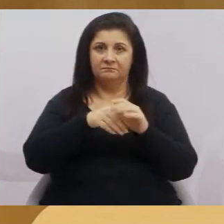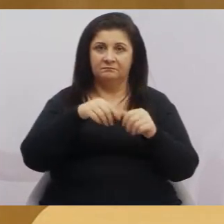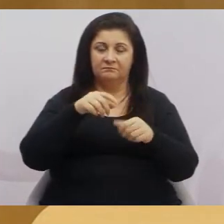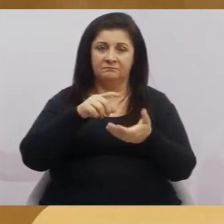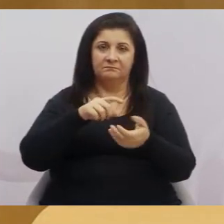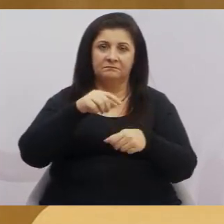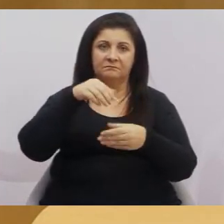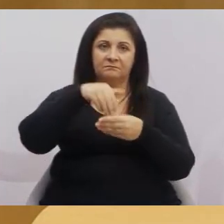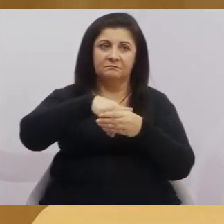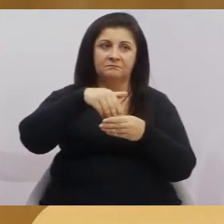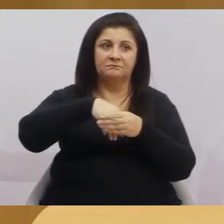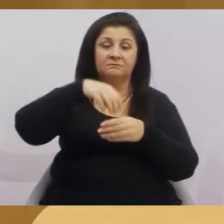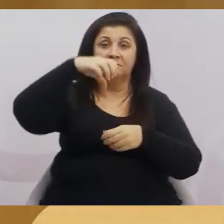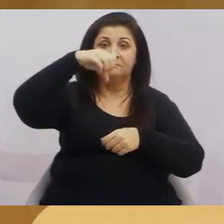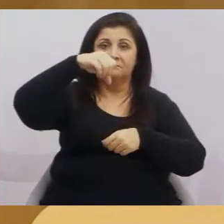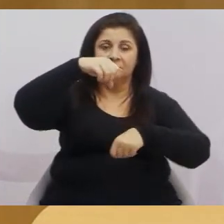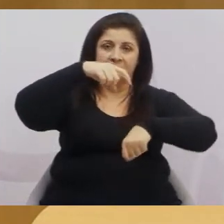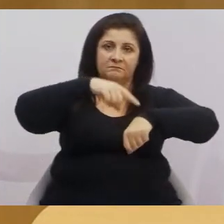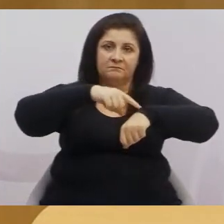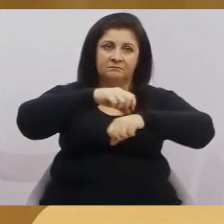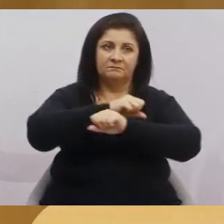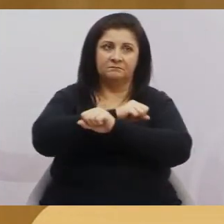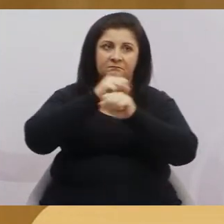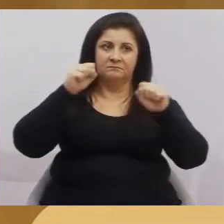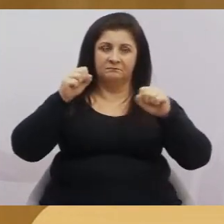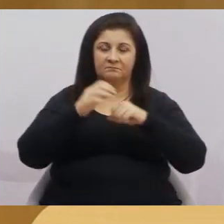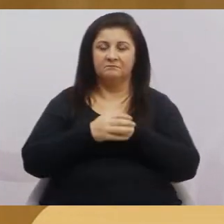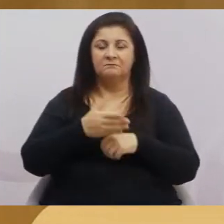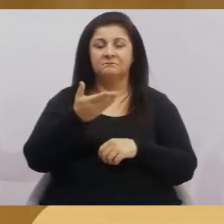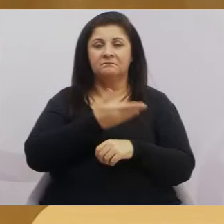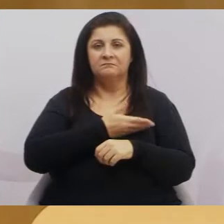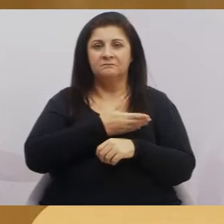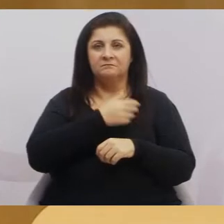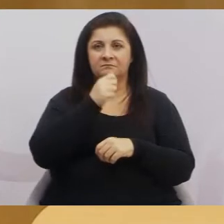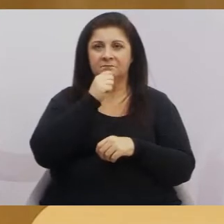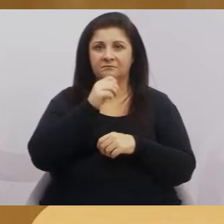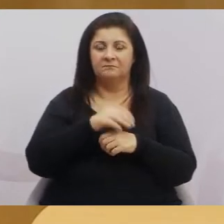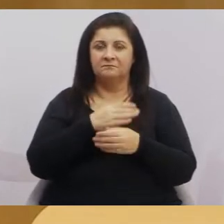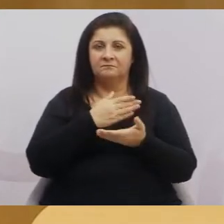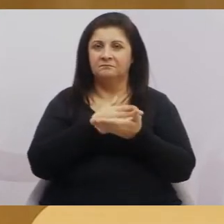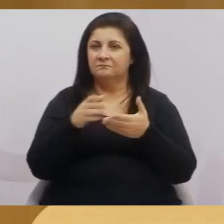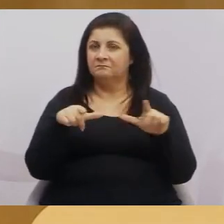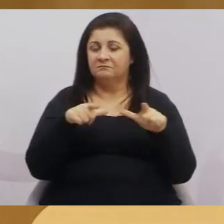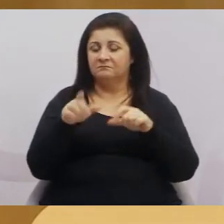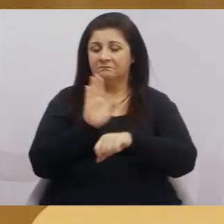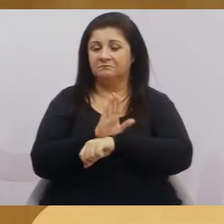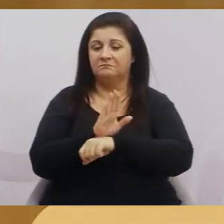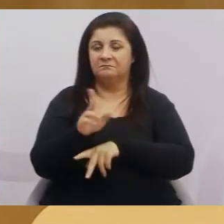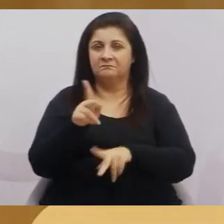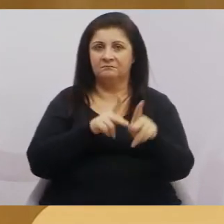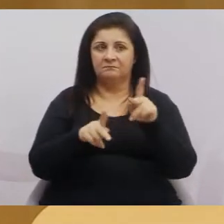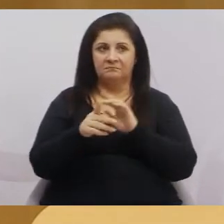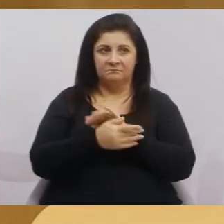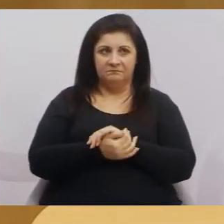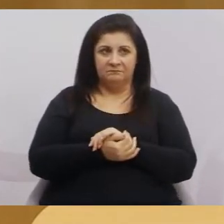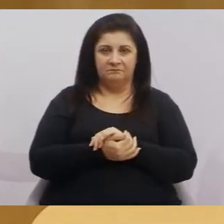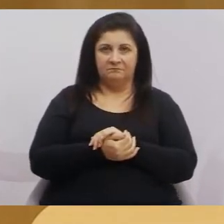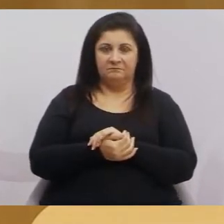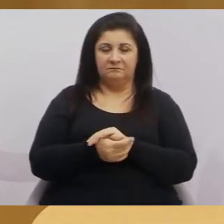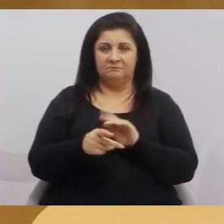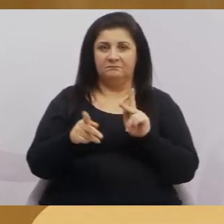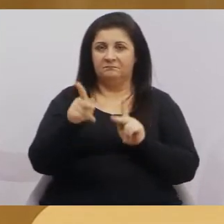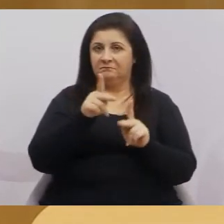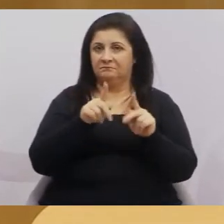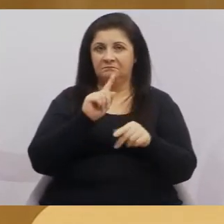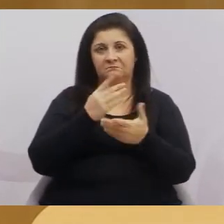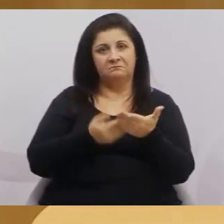vencer no voto. Não tem problema, nossa amizade continua a mesma. Nós vamos começar a trabalhar a mesma coisa para o povo. O povo não vai perder nada disso